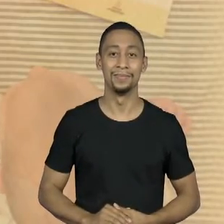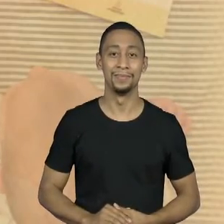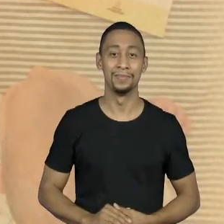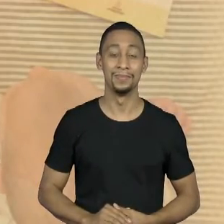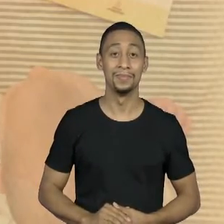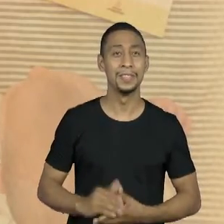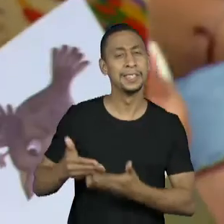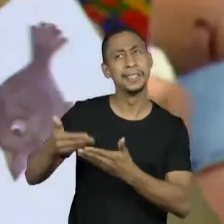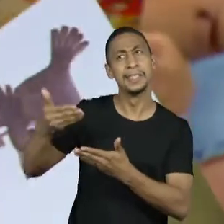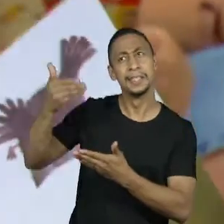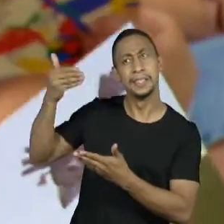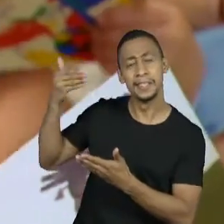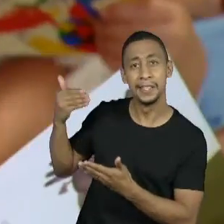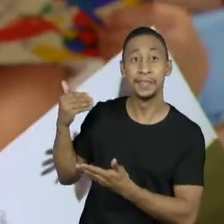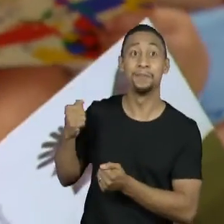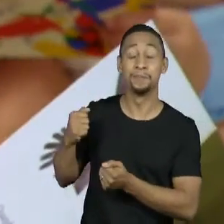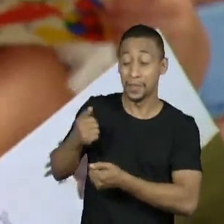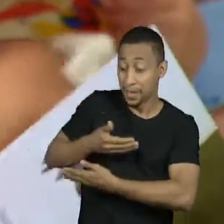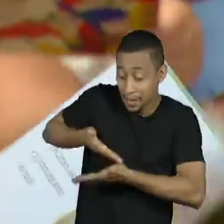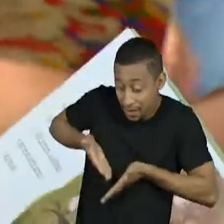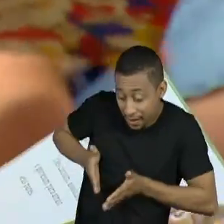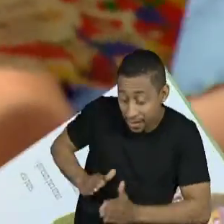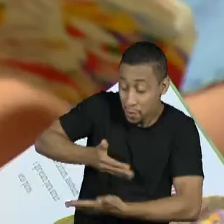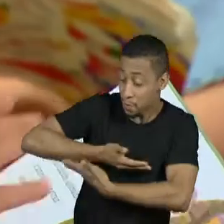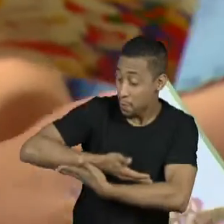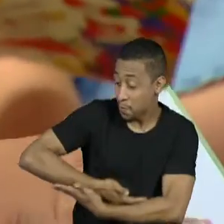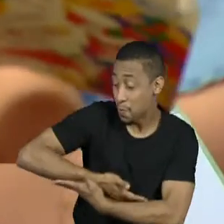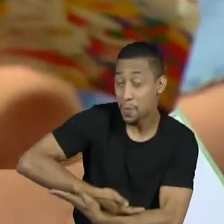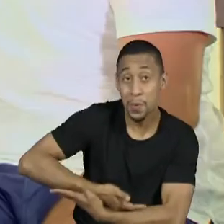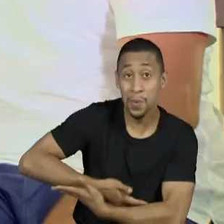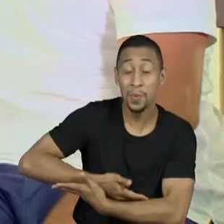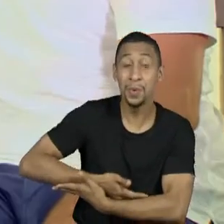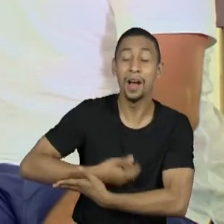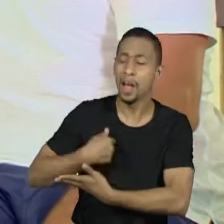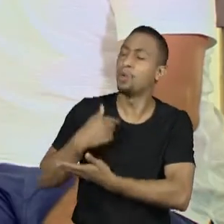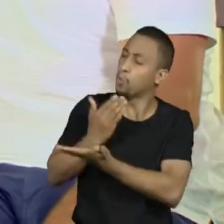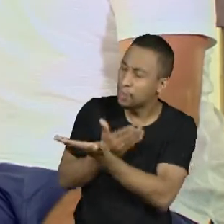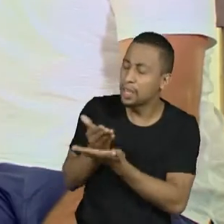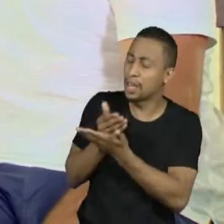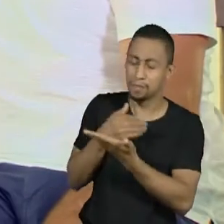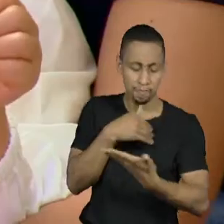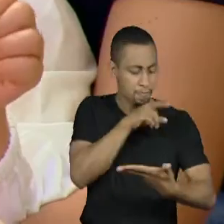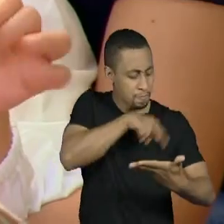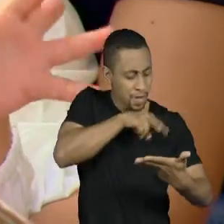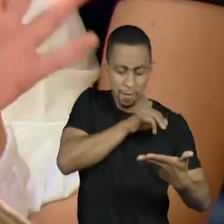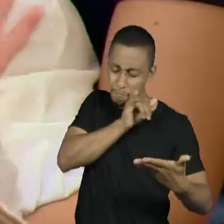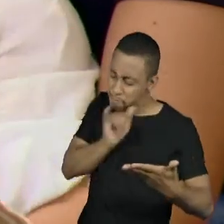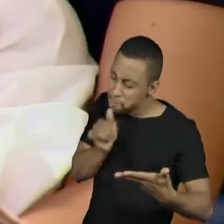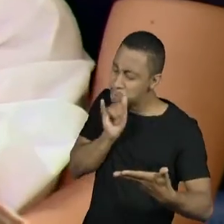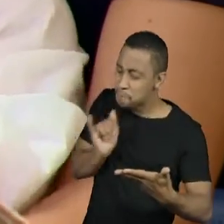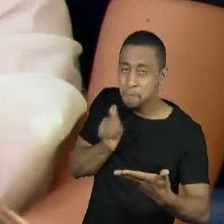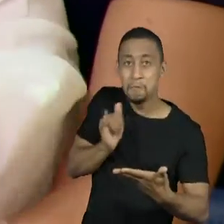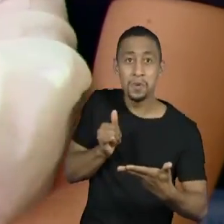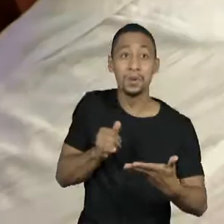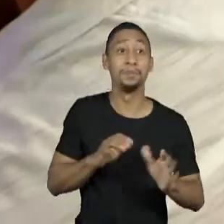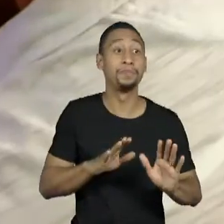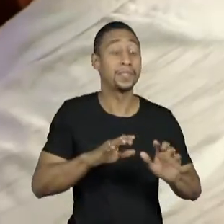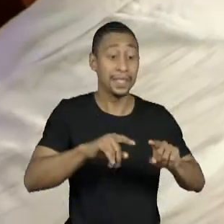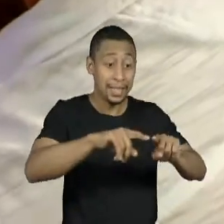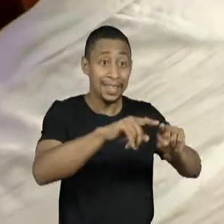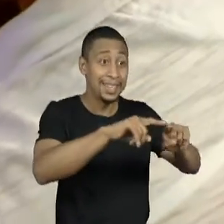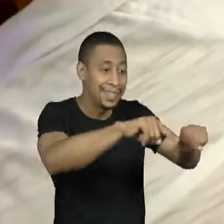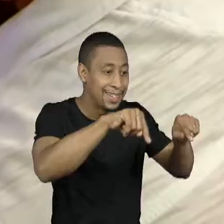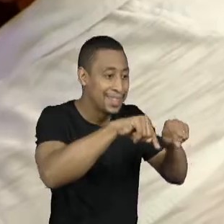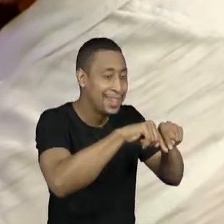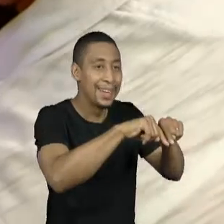Desde os primeiros meses a gente já lia a história para eles. Em todo cantinho da nossa casa a gente tem livros de fácil acesso para eles. Eles têm o livro